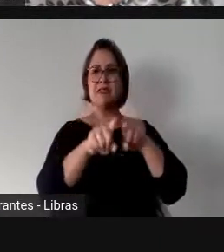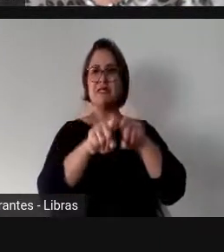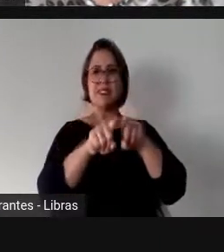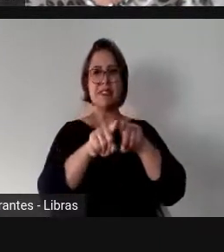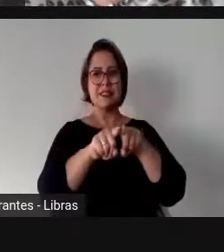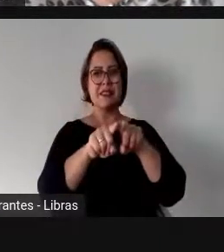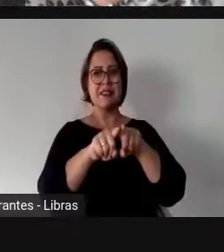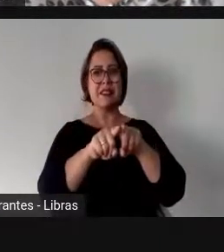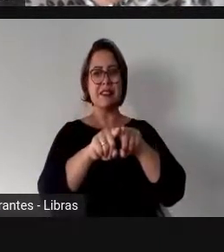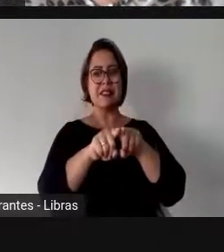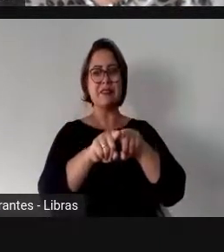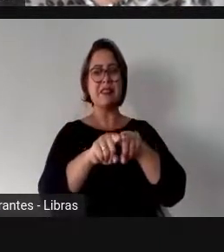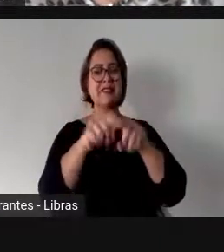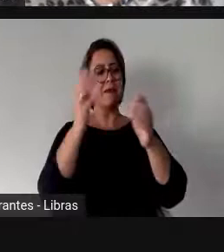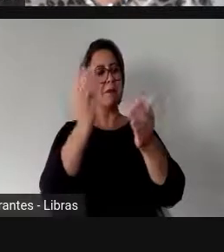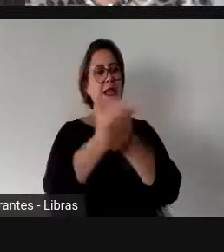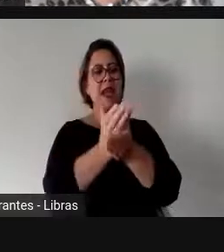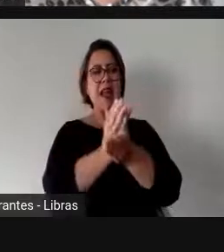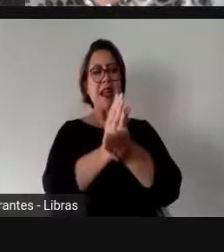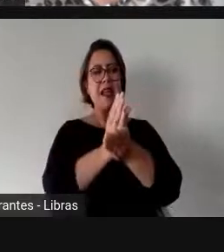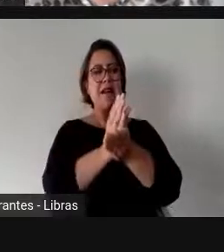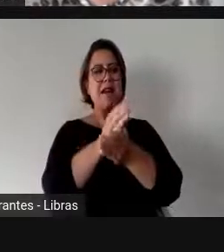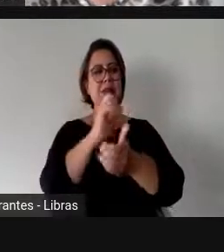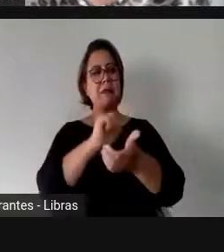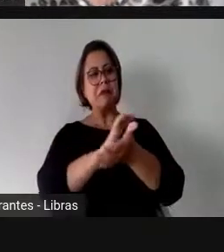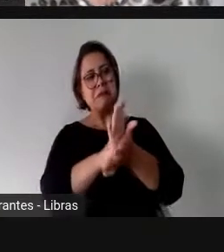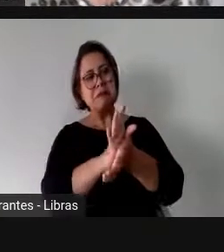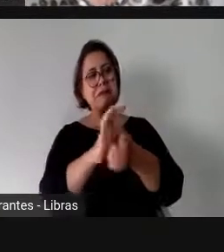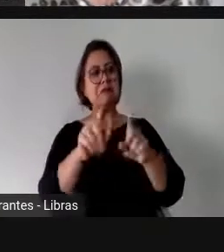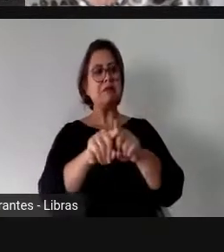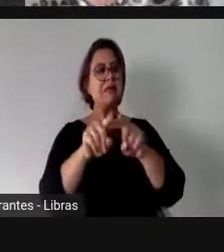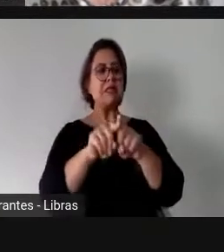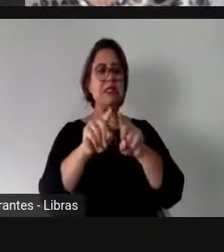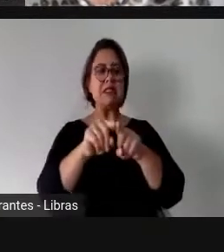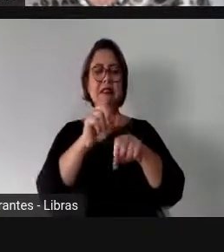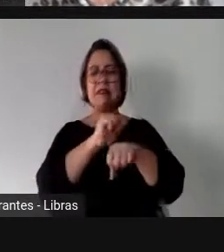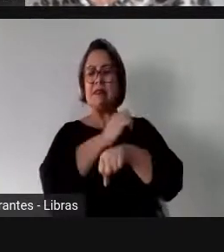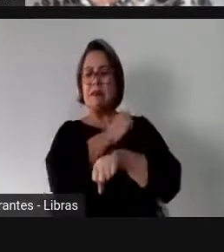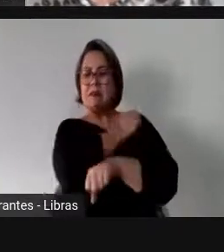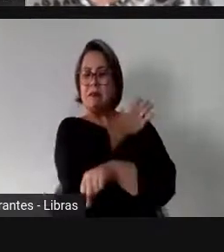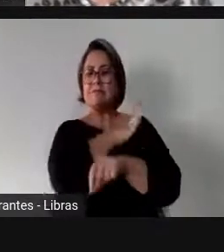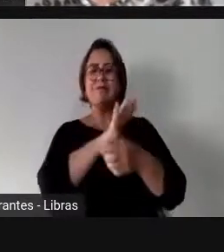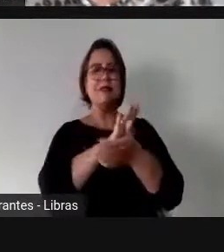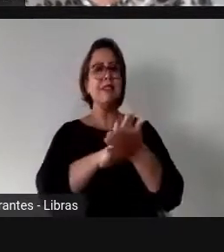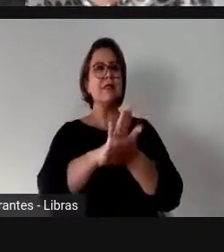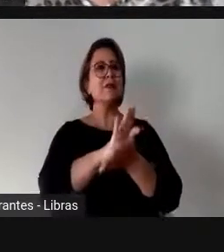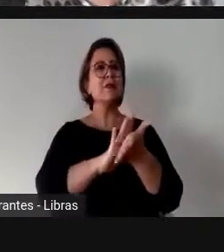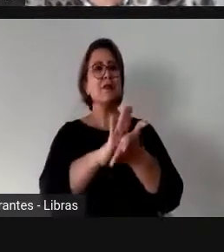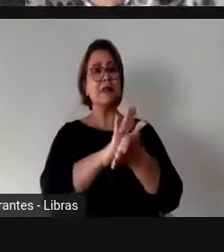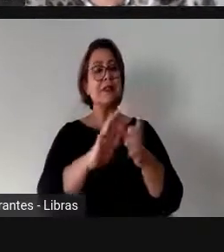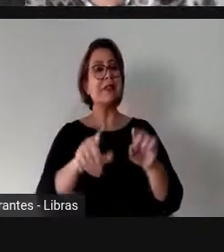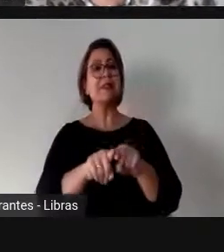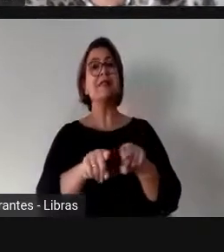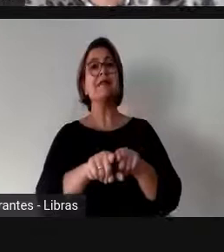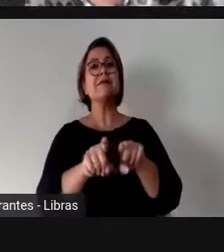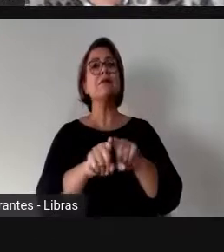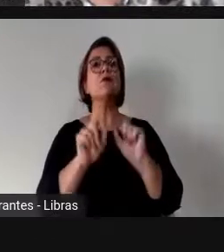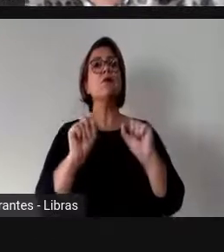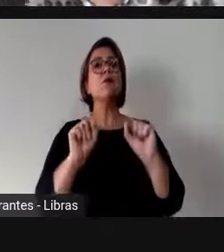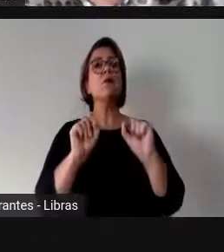desigualdade sem nenhum tipo de discriminação. Portanto, de acordo com o